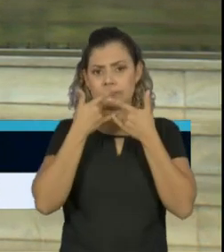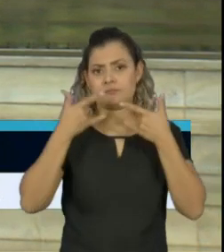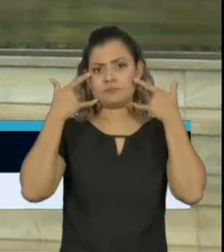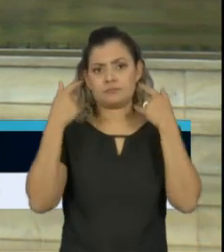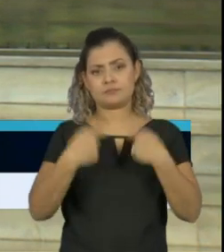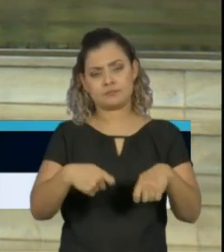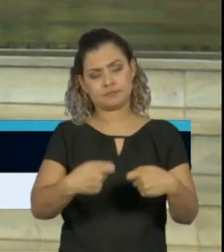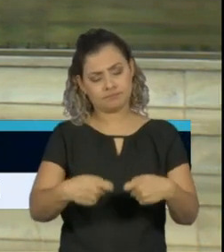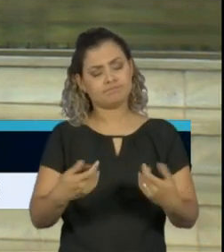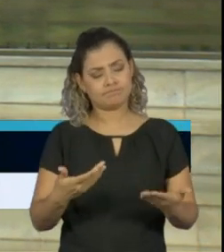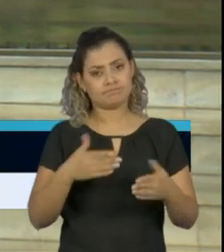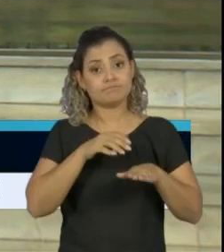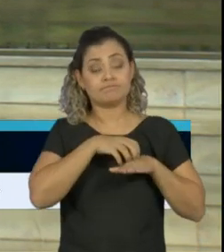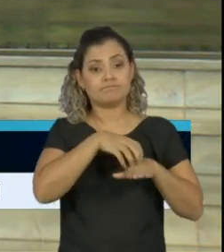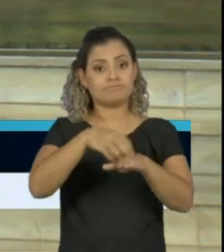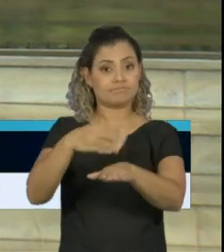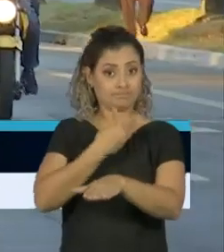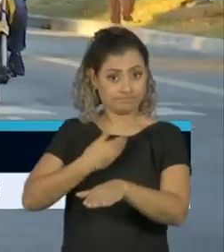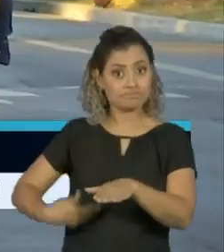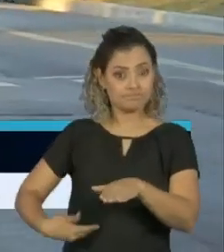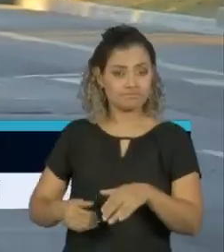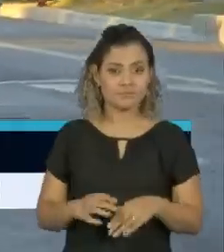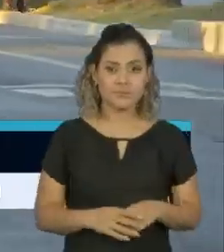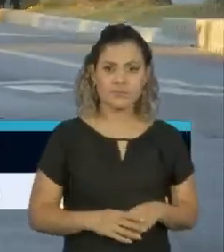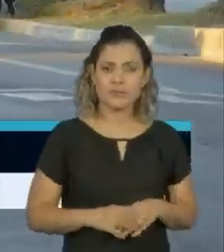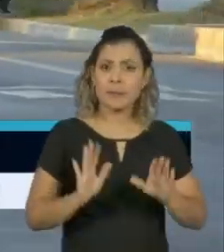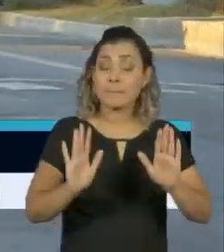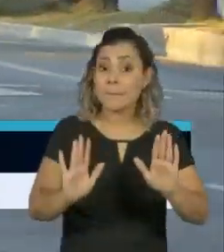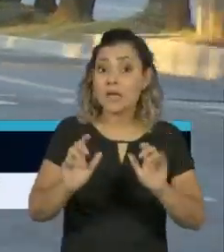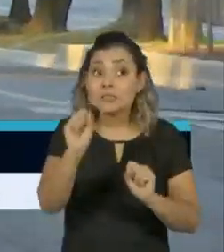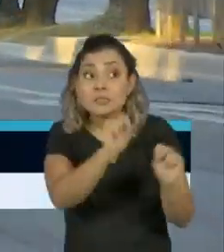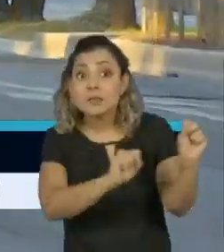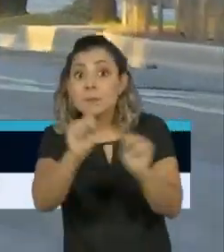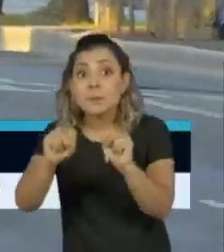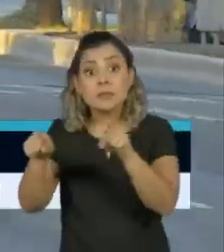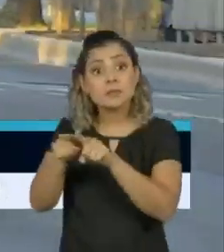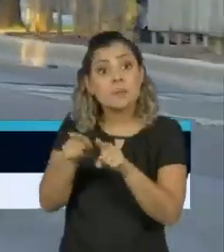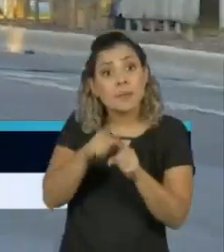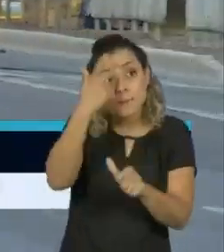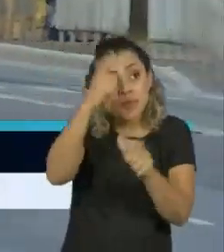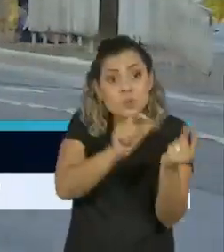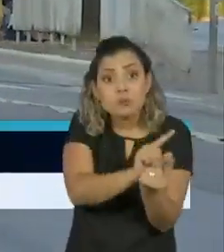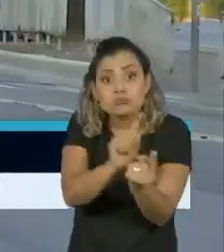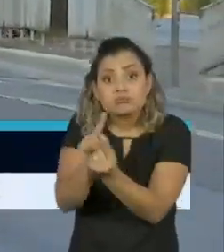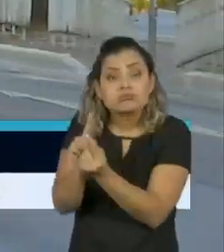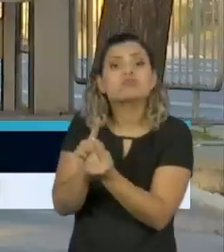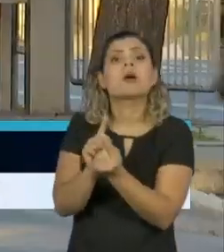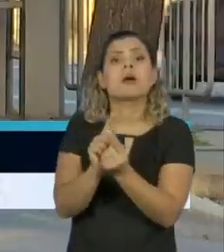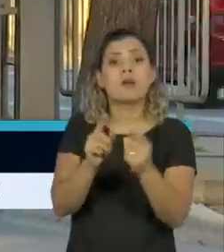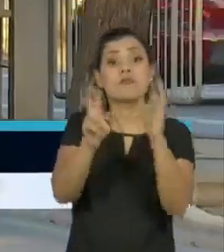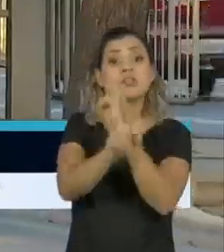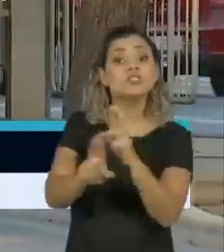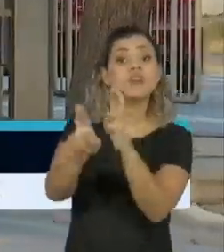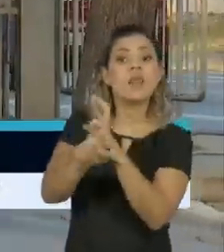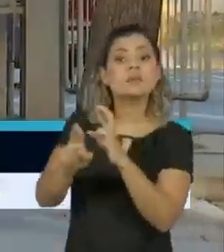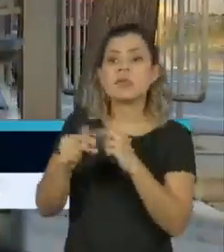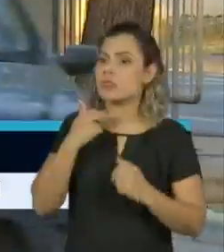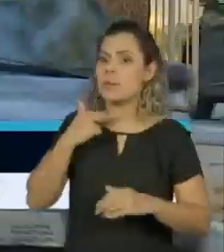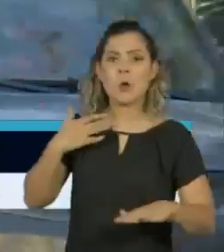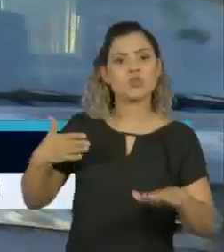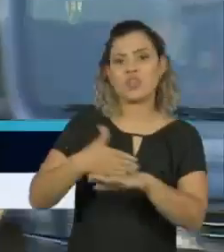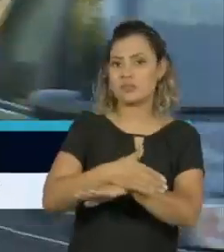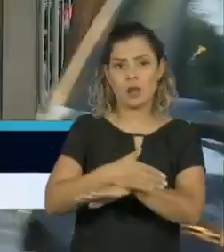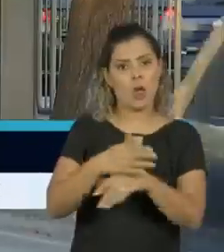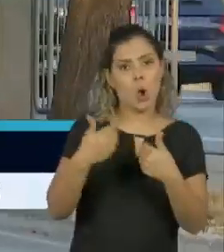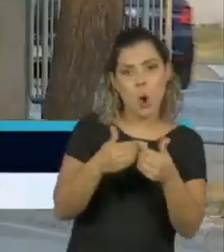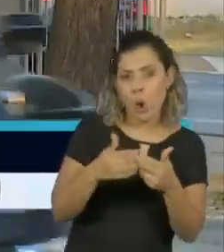máscaras no transporte coletivo. Caberá às empresas e aos prestadores de serviço fiscalizar e não permitir a entrada ou